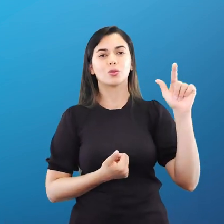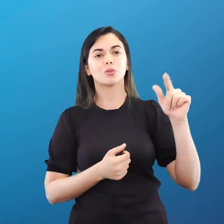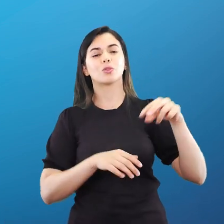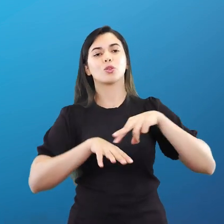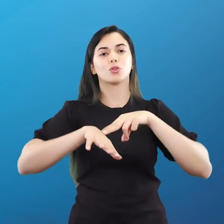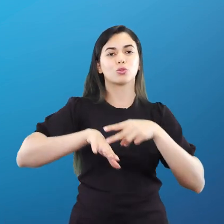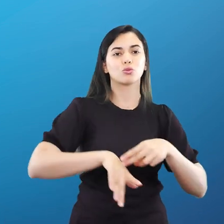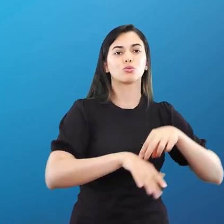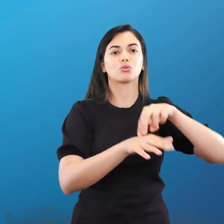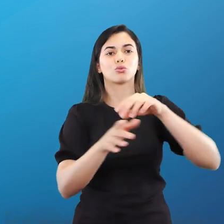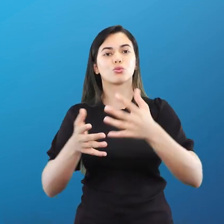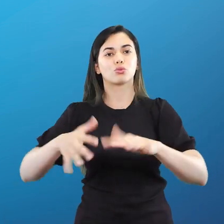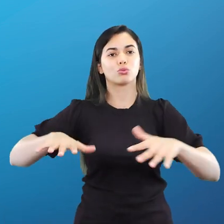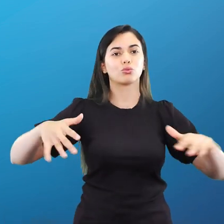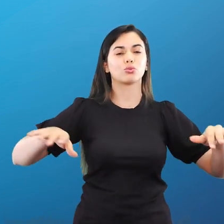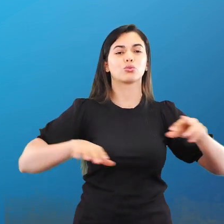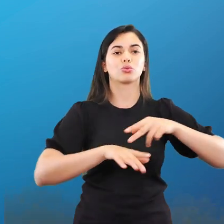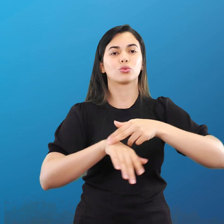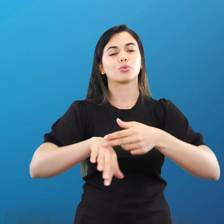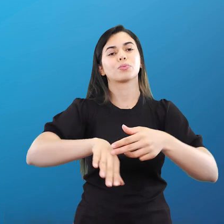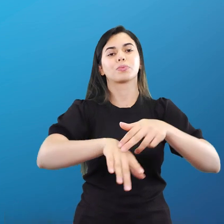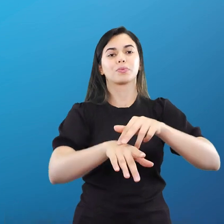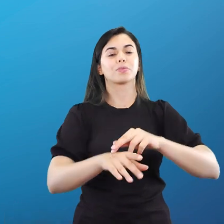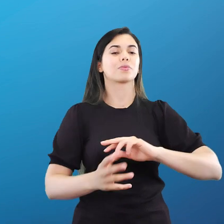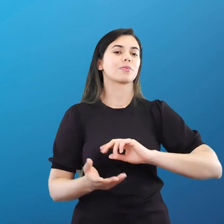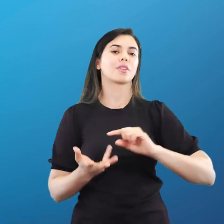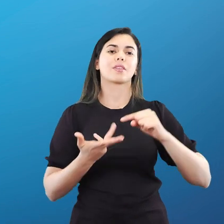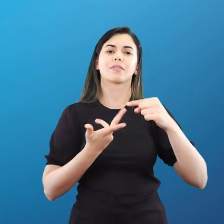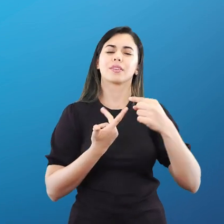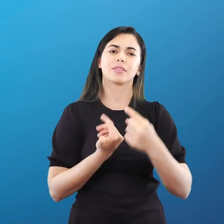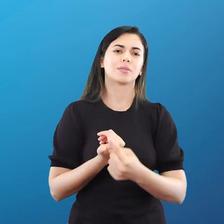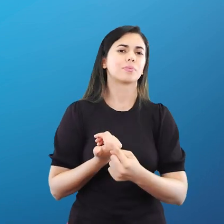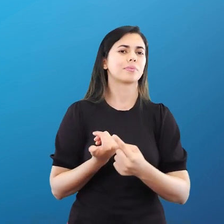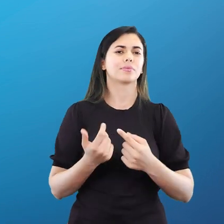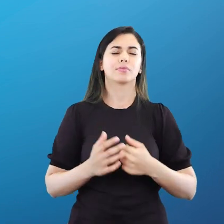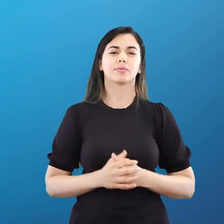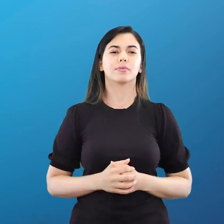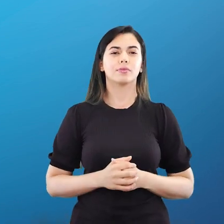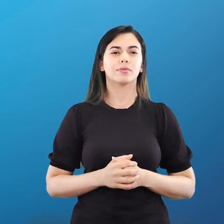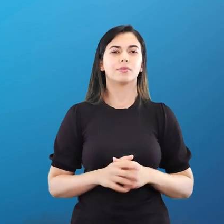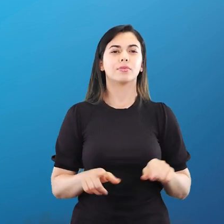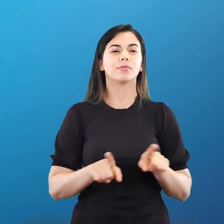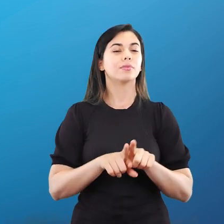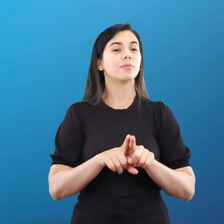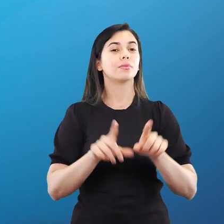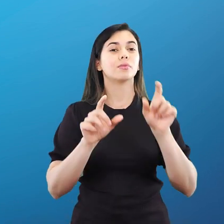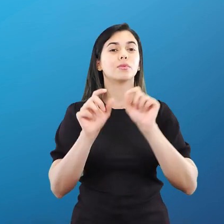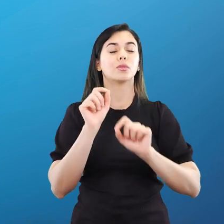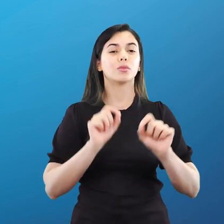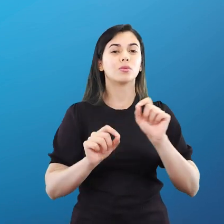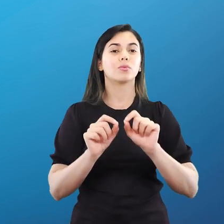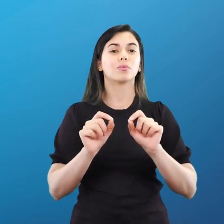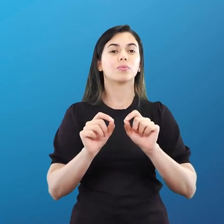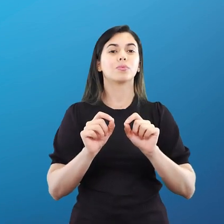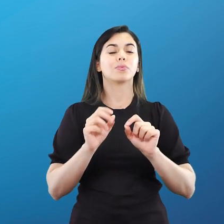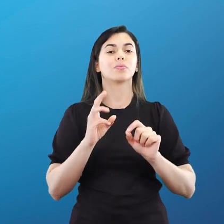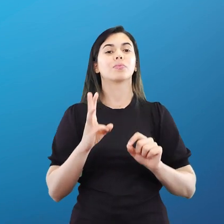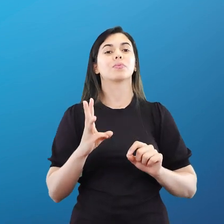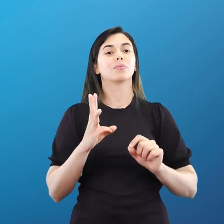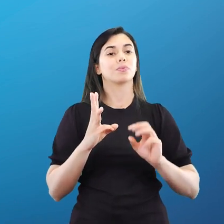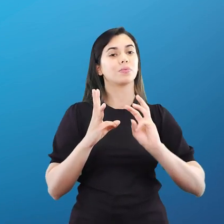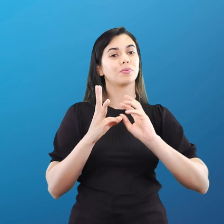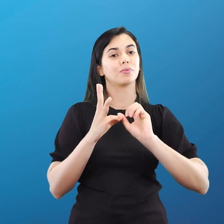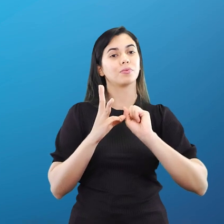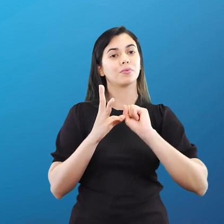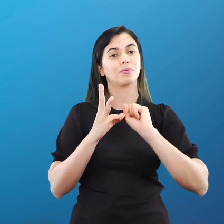tênis de mesa, taekwondo, o tênis. Nós temos também o triatlo, a gente sabe, né?